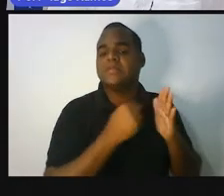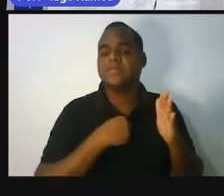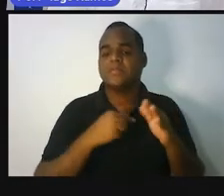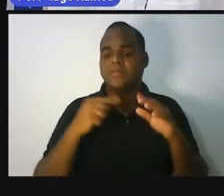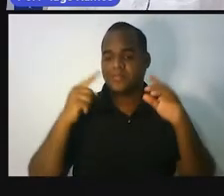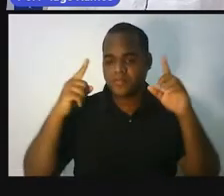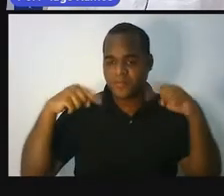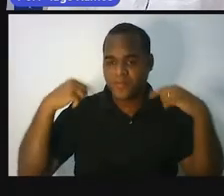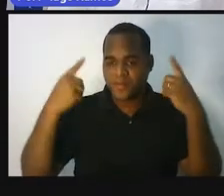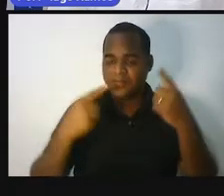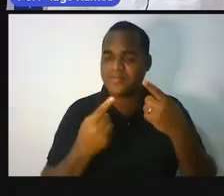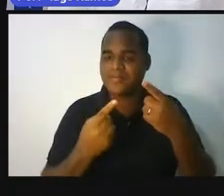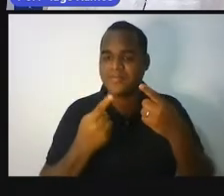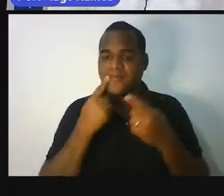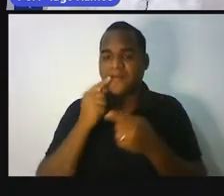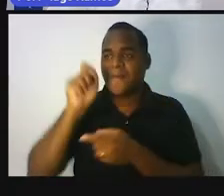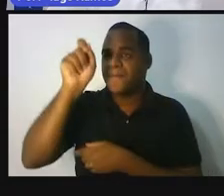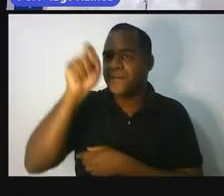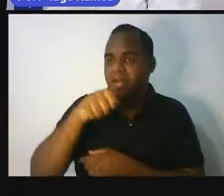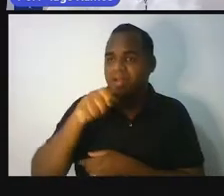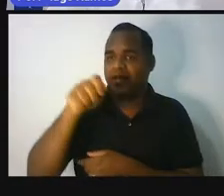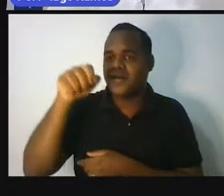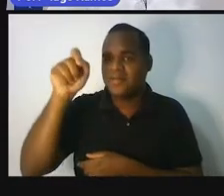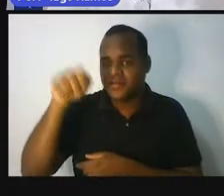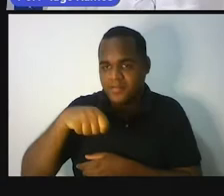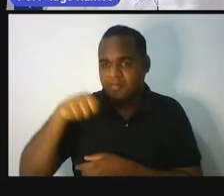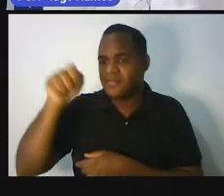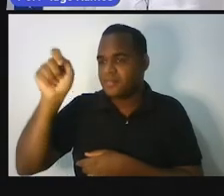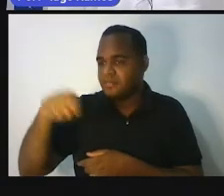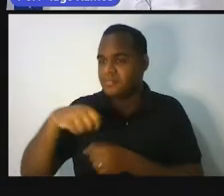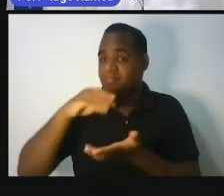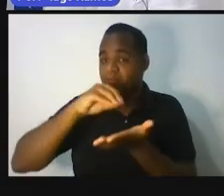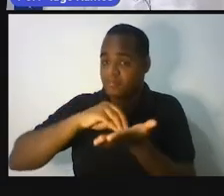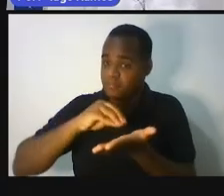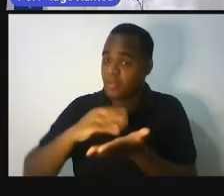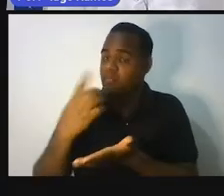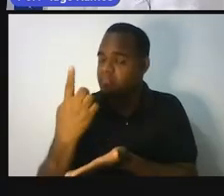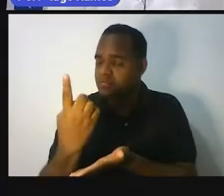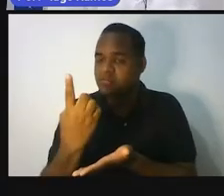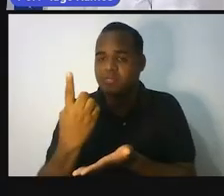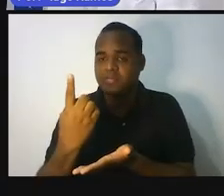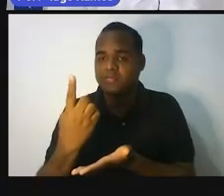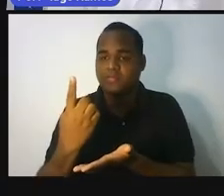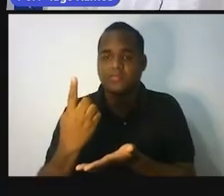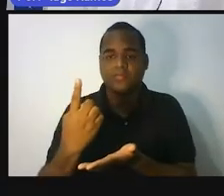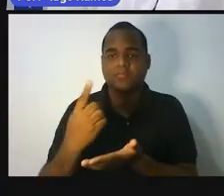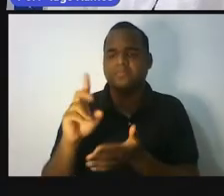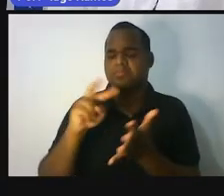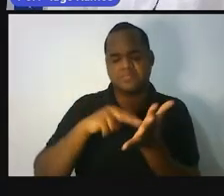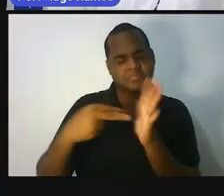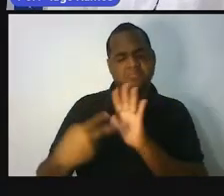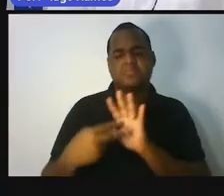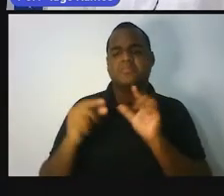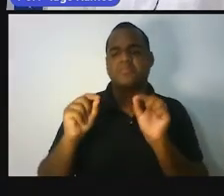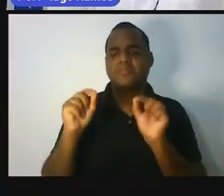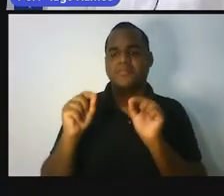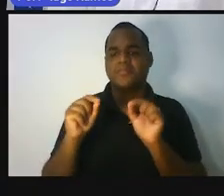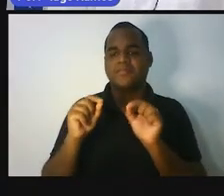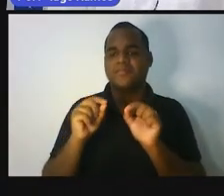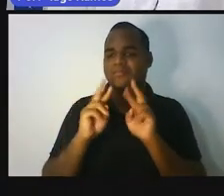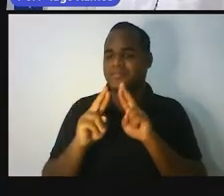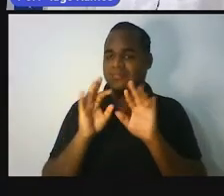por uma pedrinha. Se sobrasse alguma pedrinha sem ovelha, o que isso significava? Responde aí.